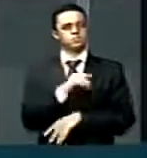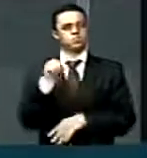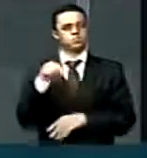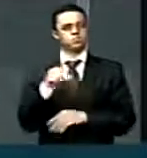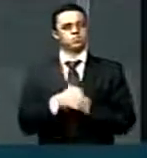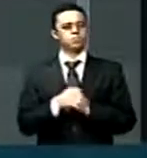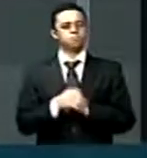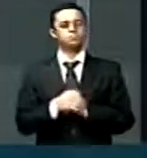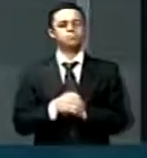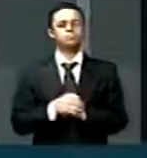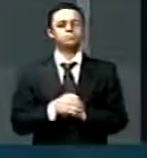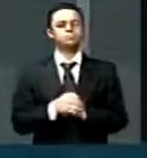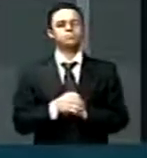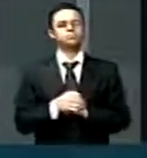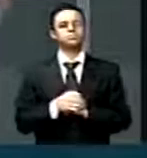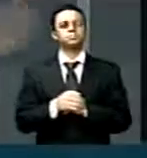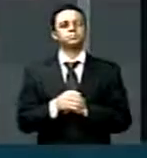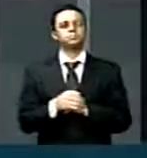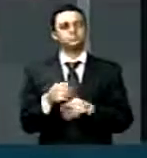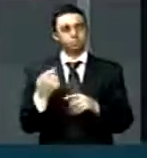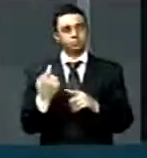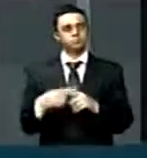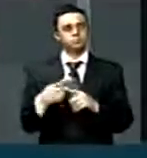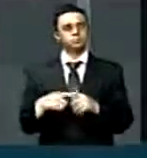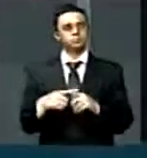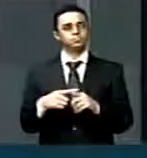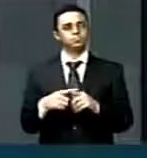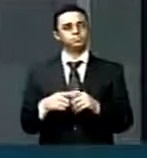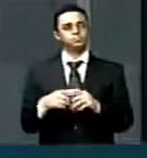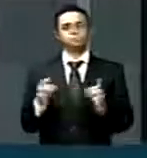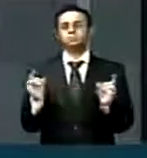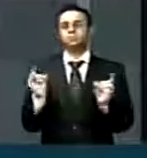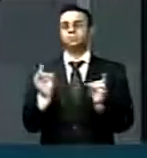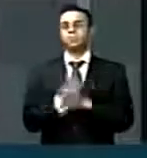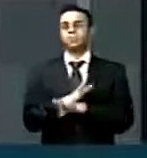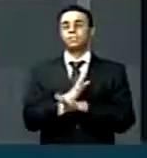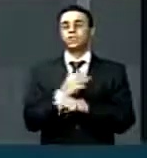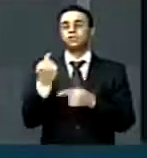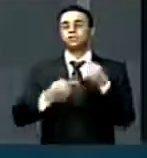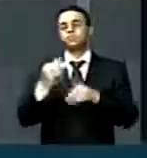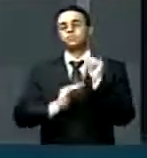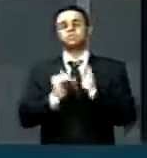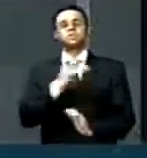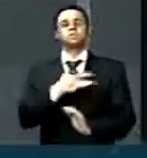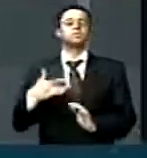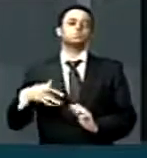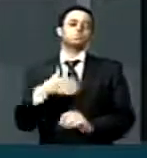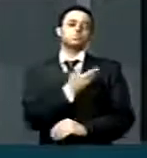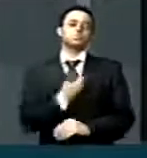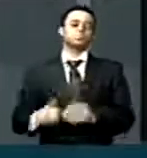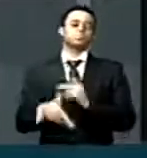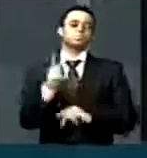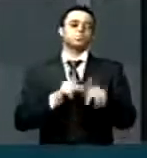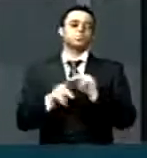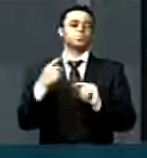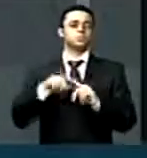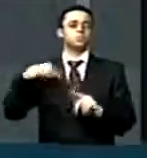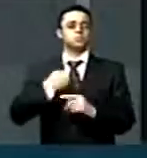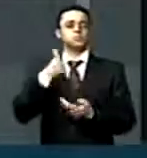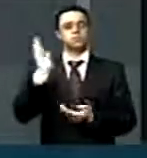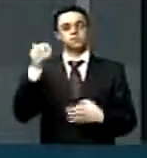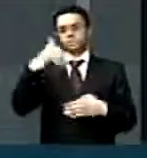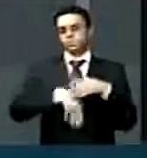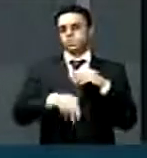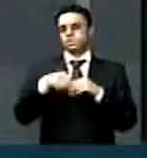Só para concluir, presidente, e isso coroa a discussão sobre a saúde pública, porque nós votamos o piso salarial